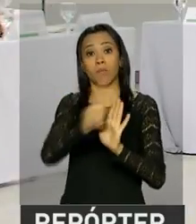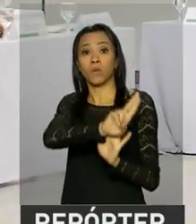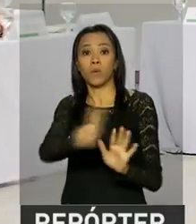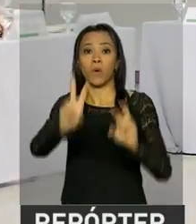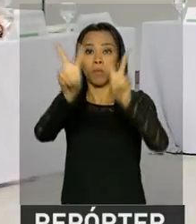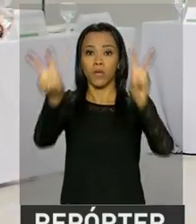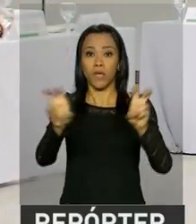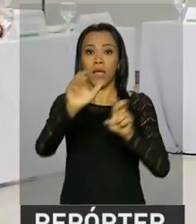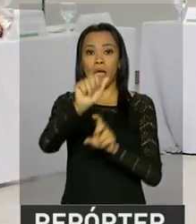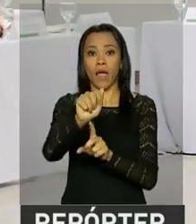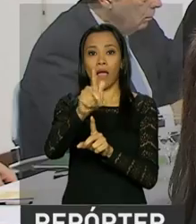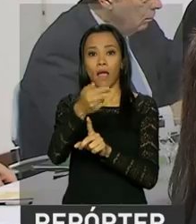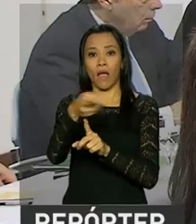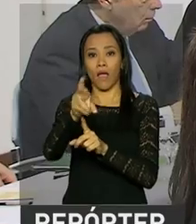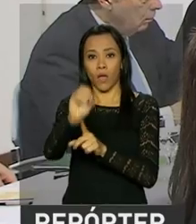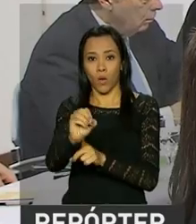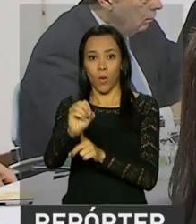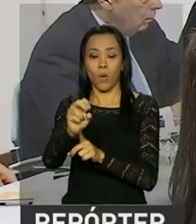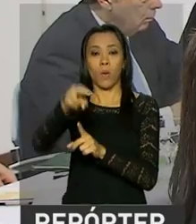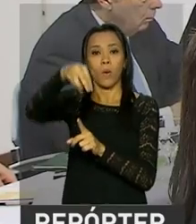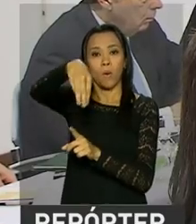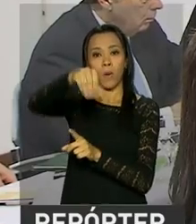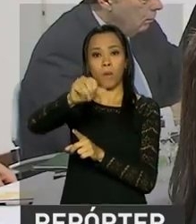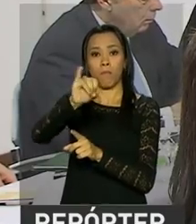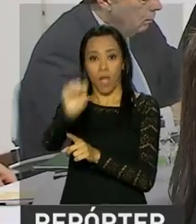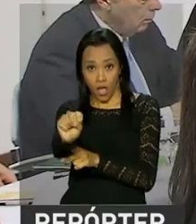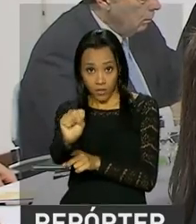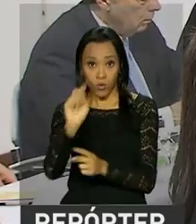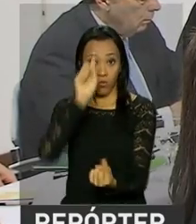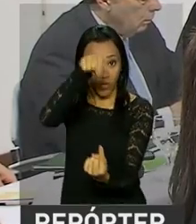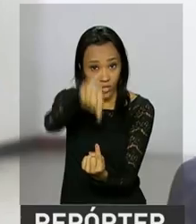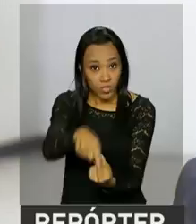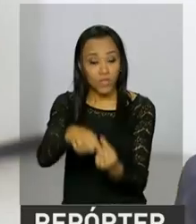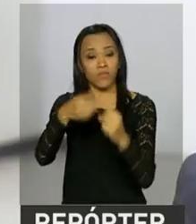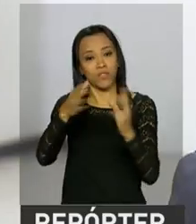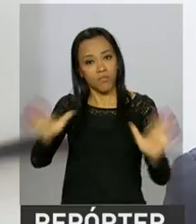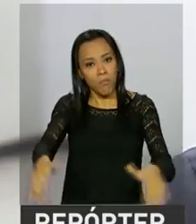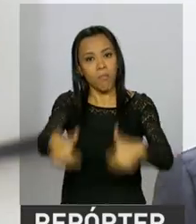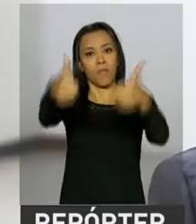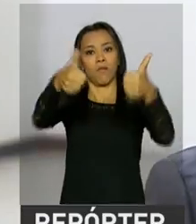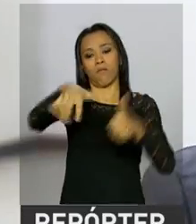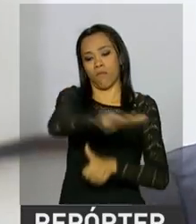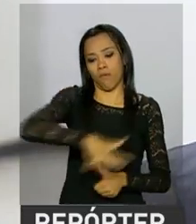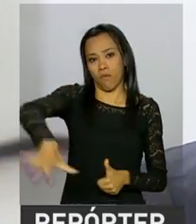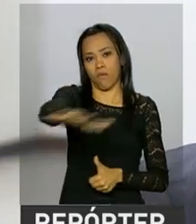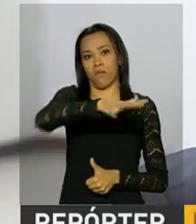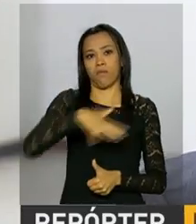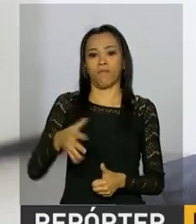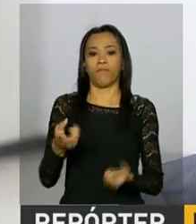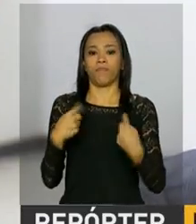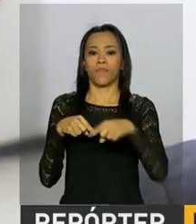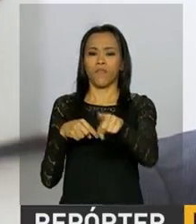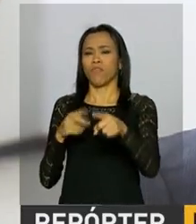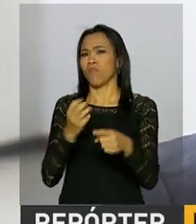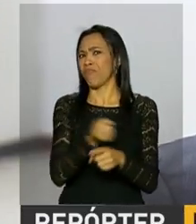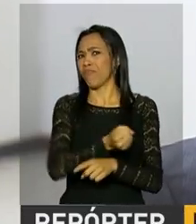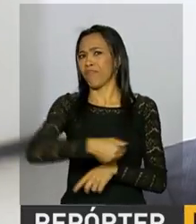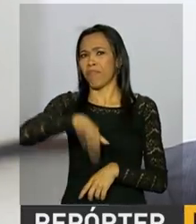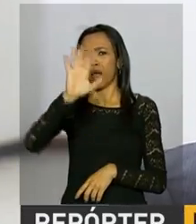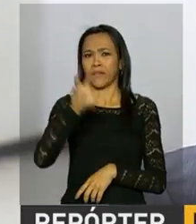desburocratização e modernização do agronegócio brasileiro. Foram mais de 500 problemas resolvidos,